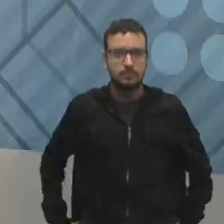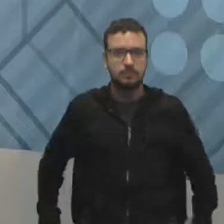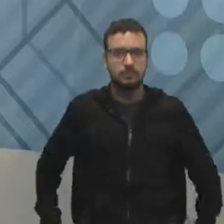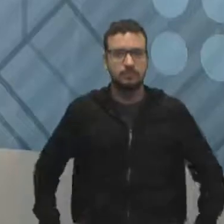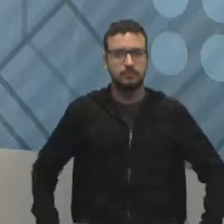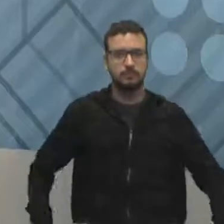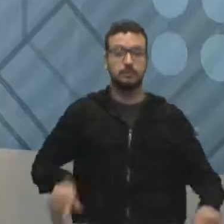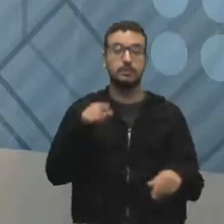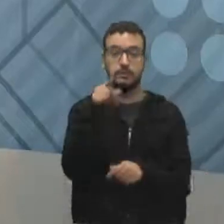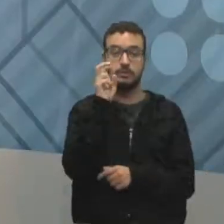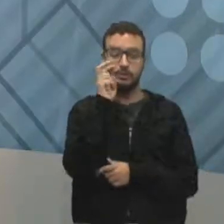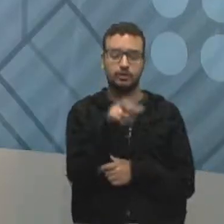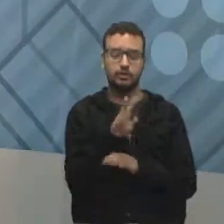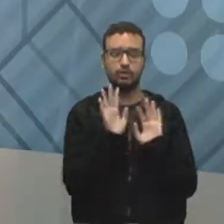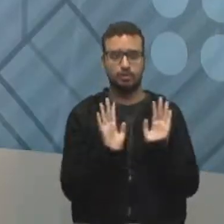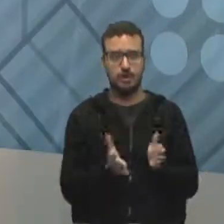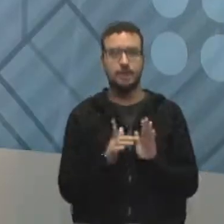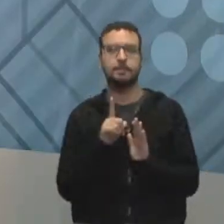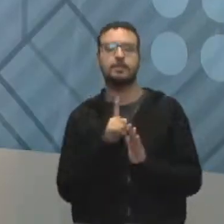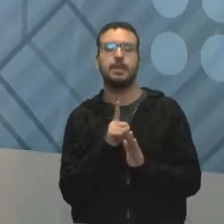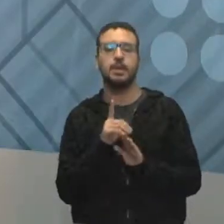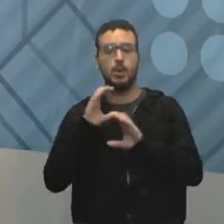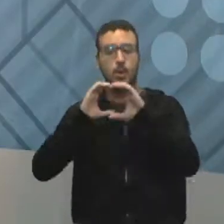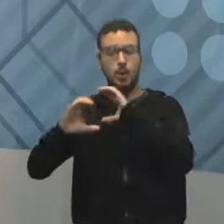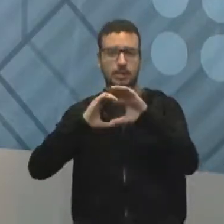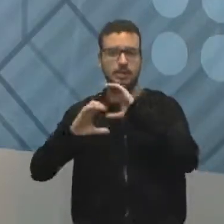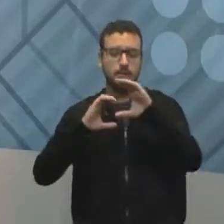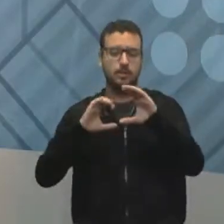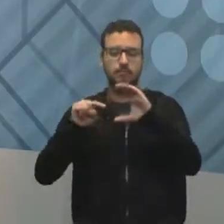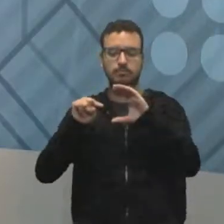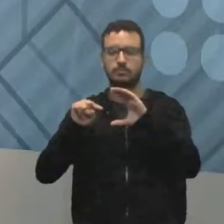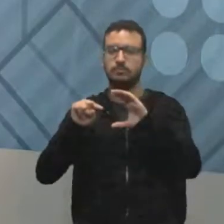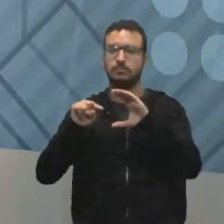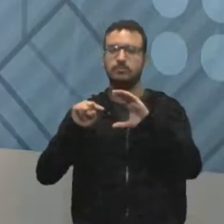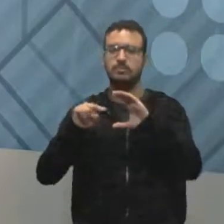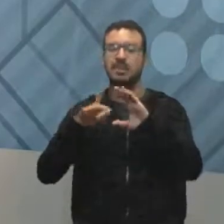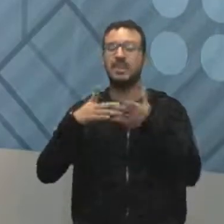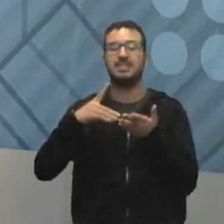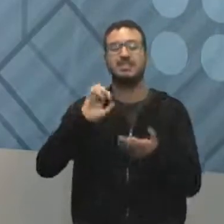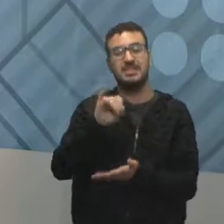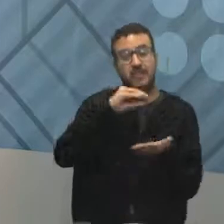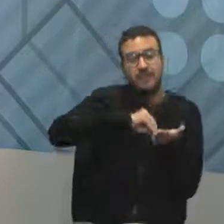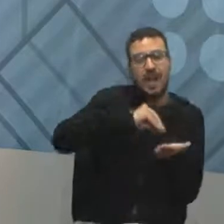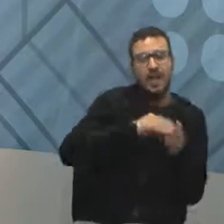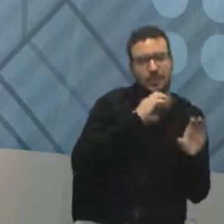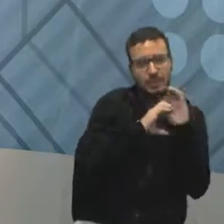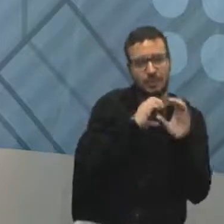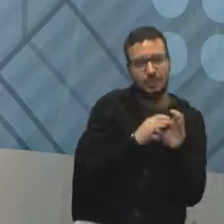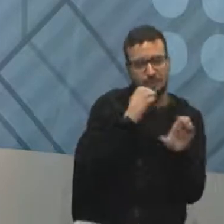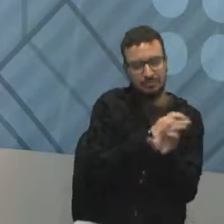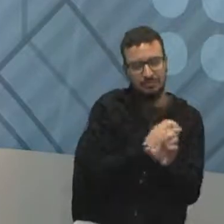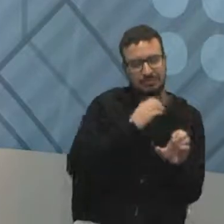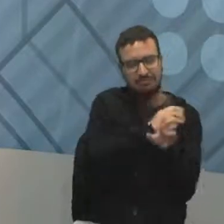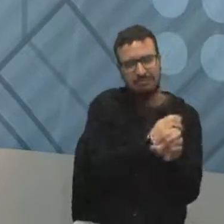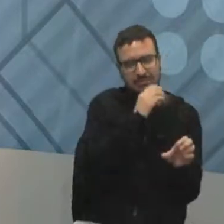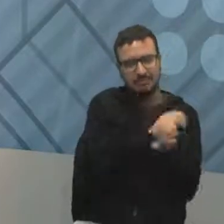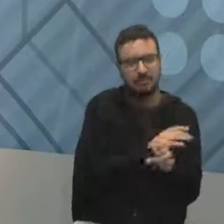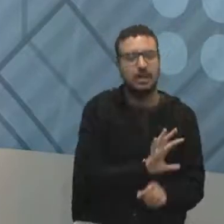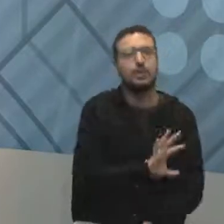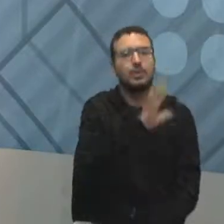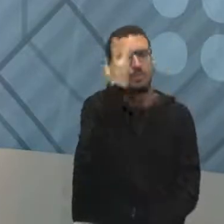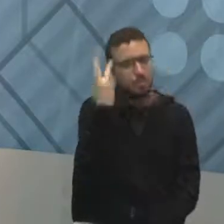Você verificou comigo que comunicação, ou melhor, a falta de comunicação, acontece